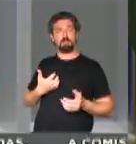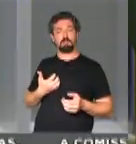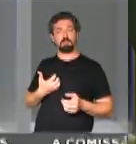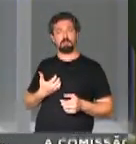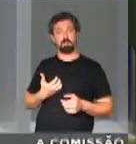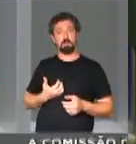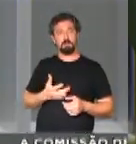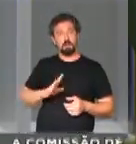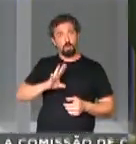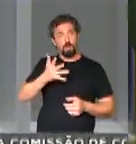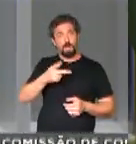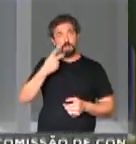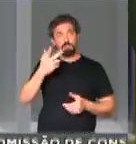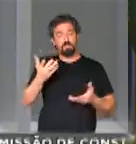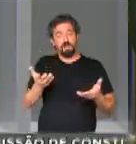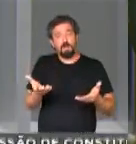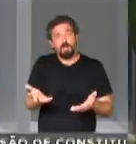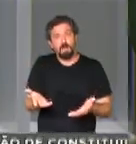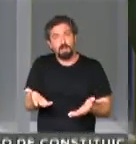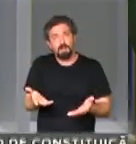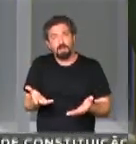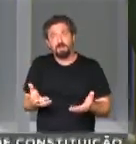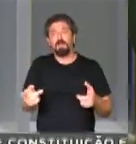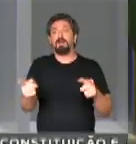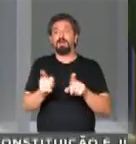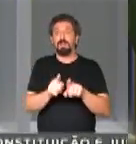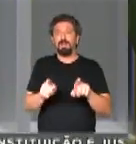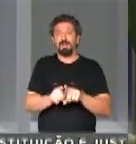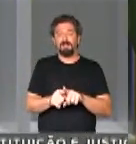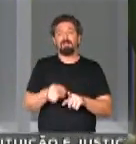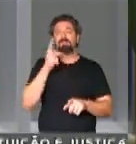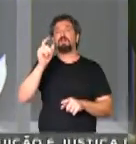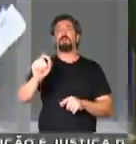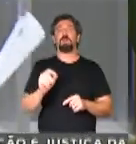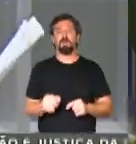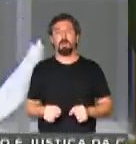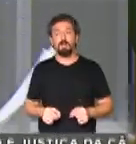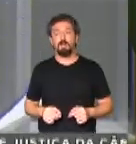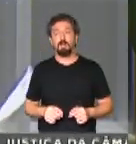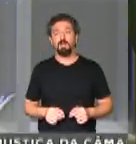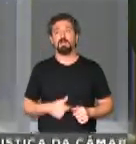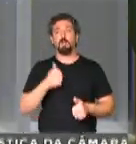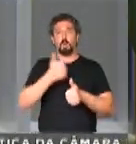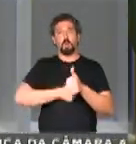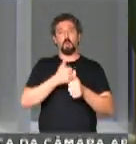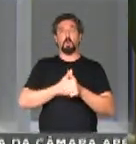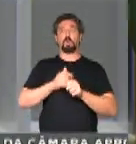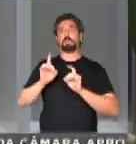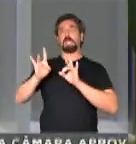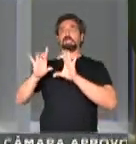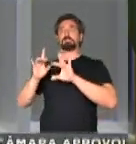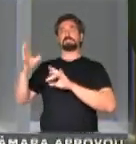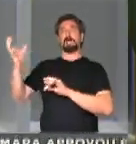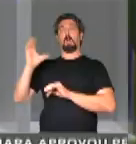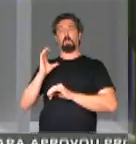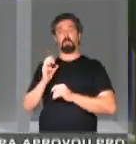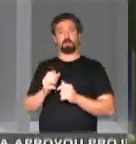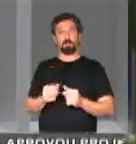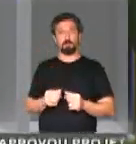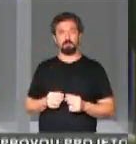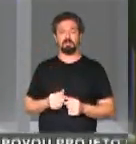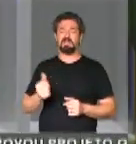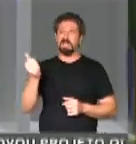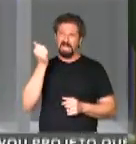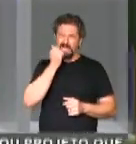coragem de dizer isso e ainda vem com a história de que está combatendo o privilégio. É uma